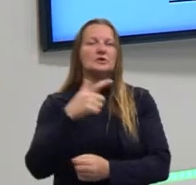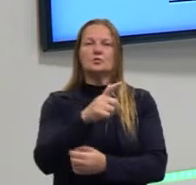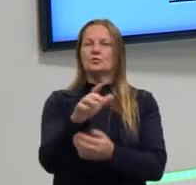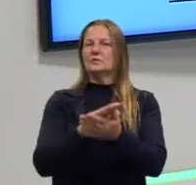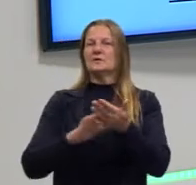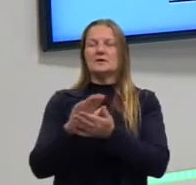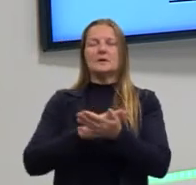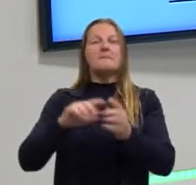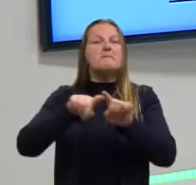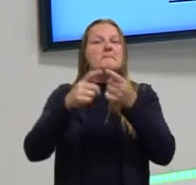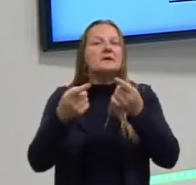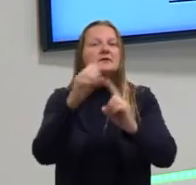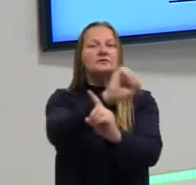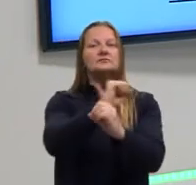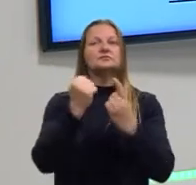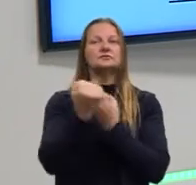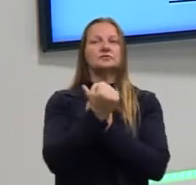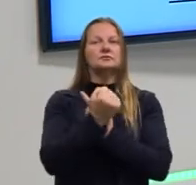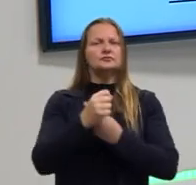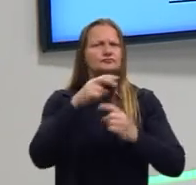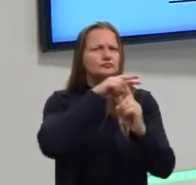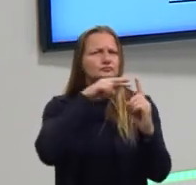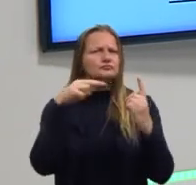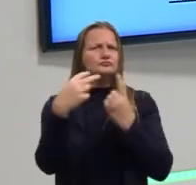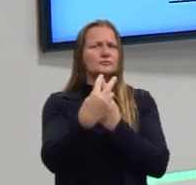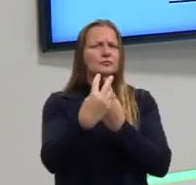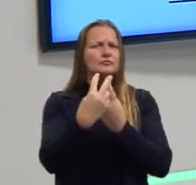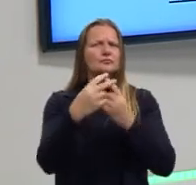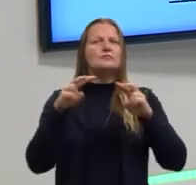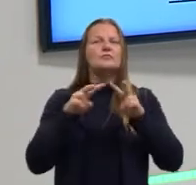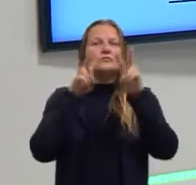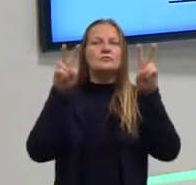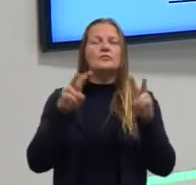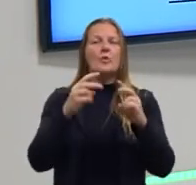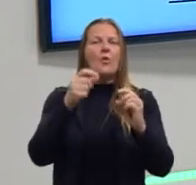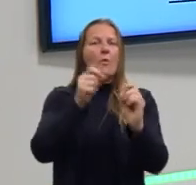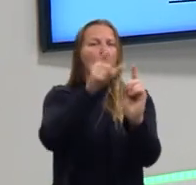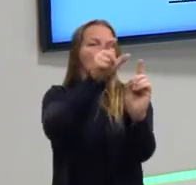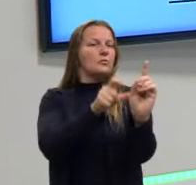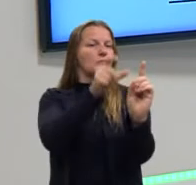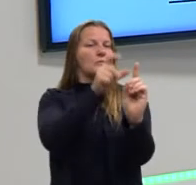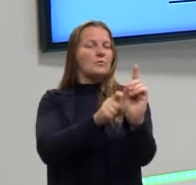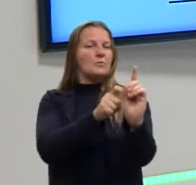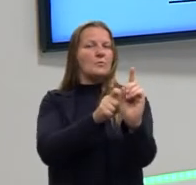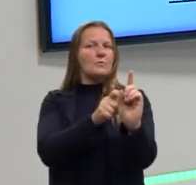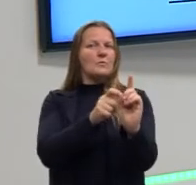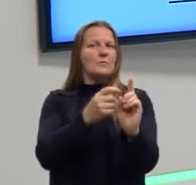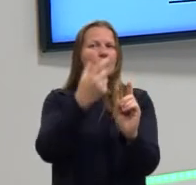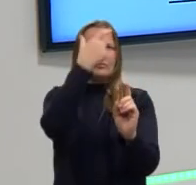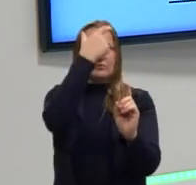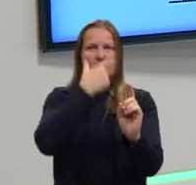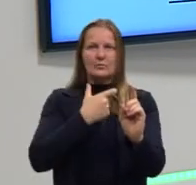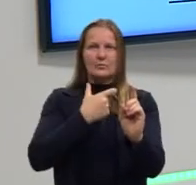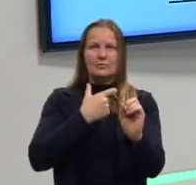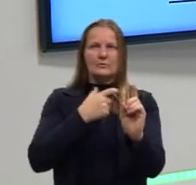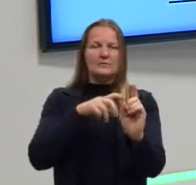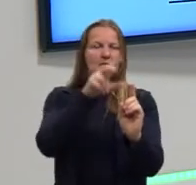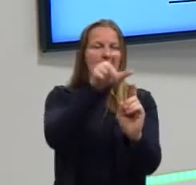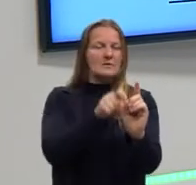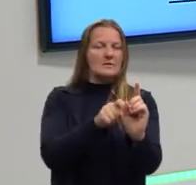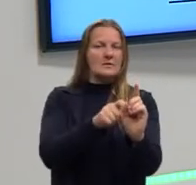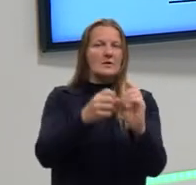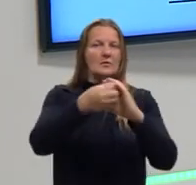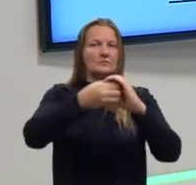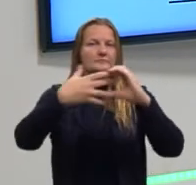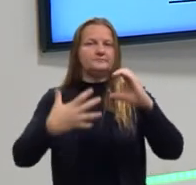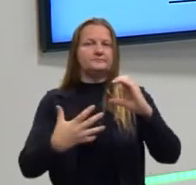sociedade criou esta visão a partir da aparência das pessoas. Então, a gente olha, reconhece algumas